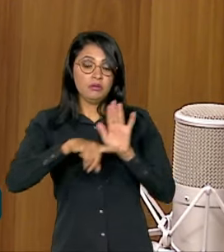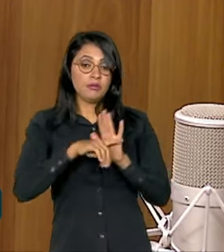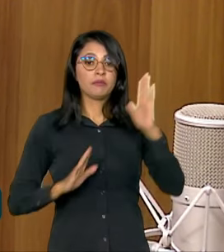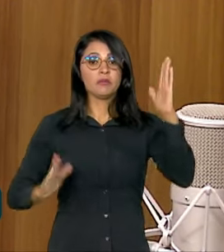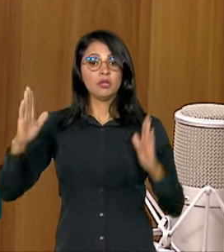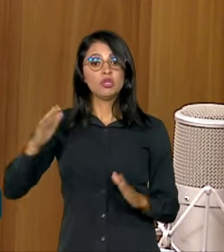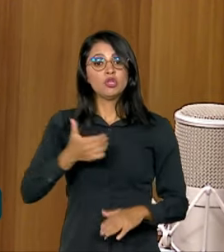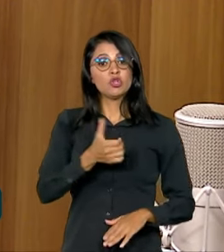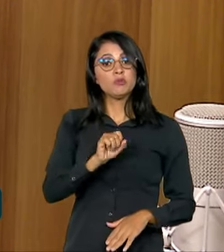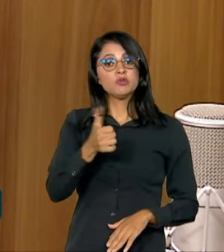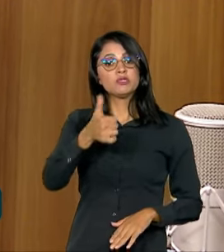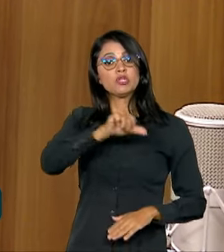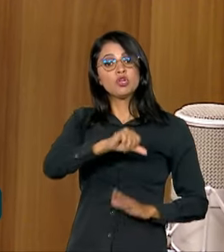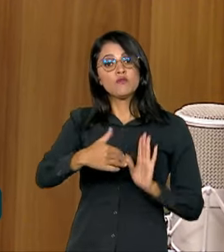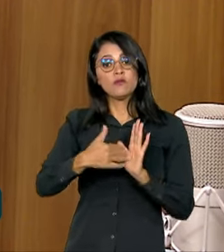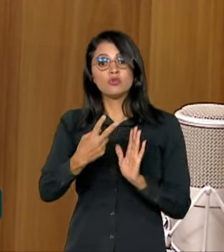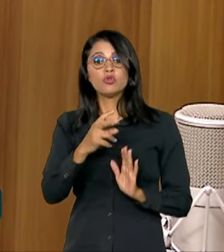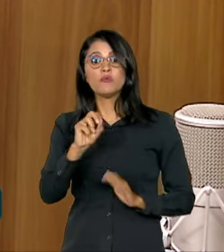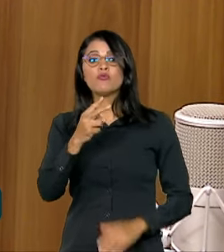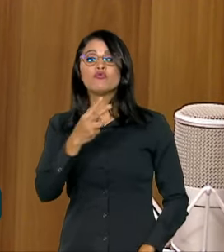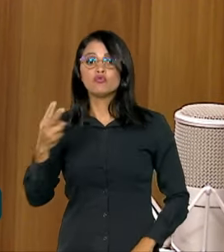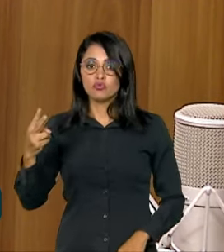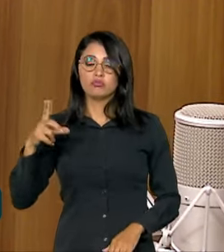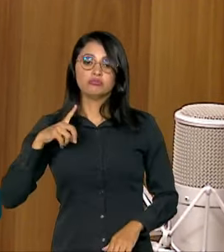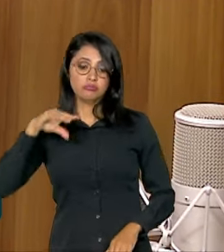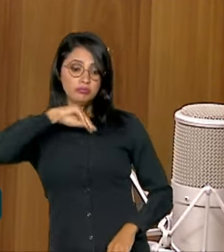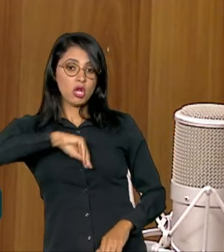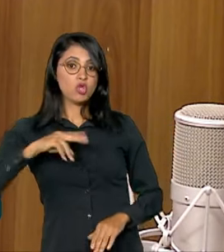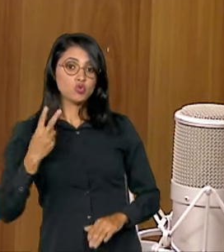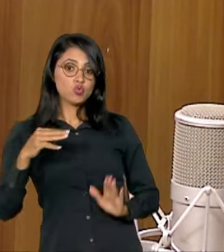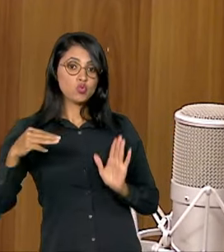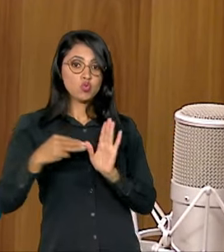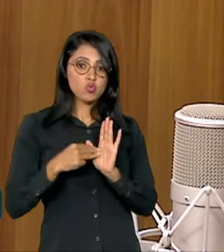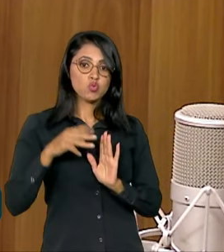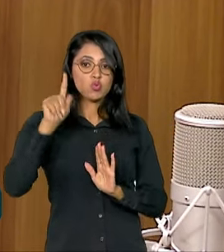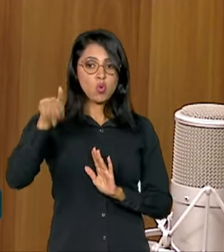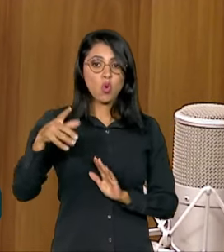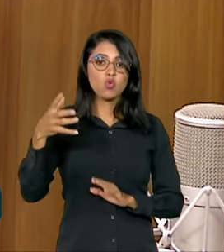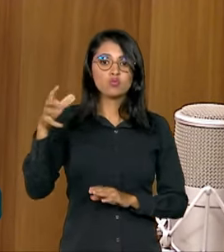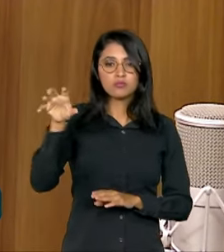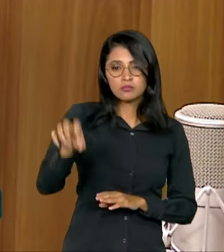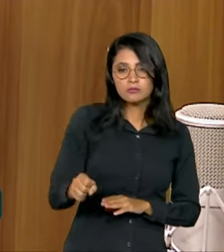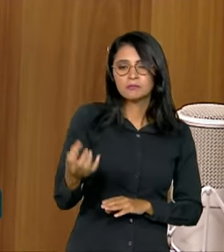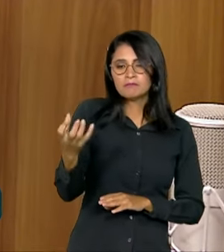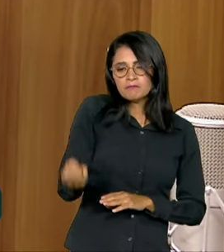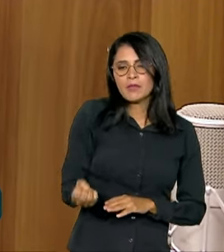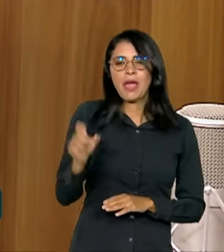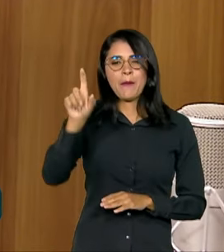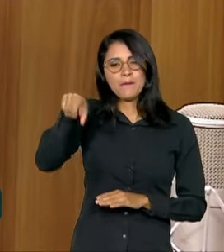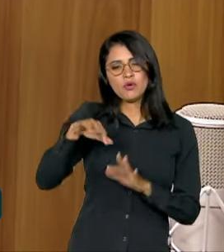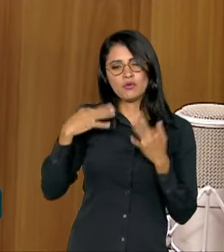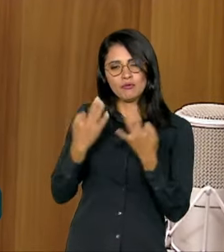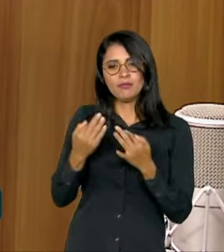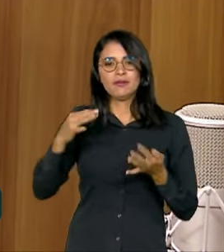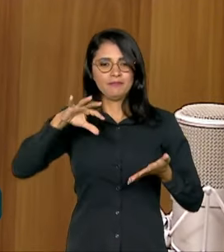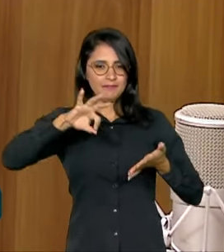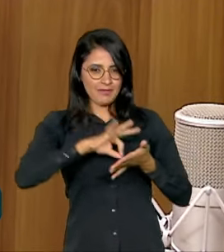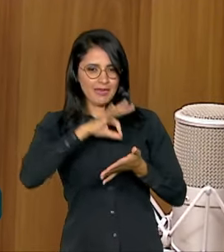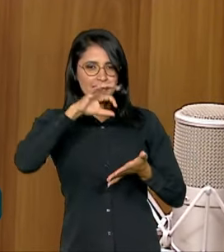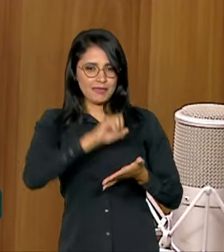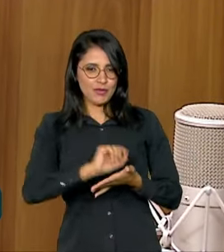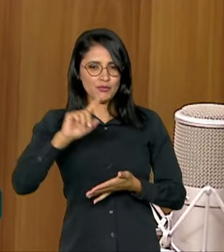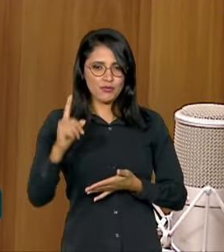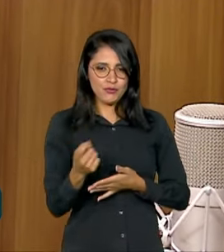2019 e 2022, ganha até dois salários mínimos, ou é beneficiário do Bolsa Família e está aqui no cadastro único do governo federal,